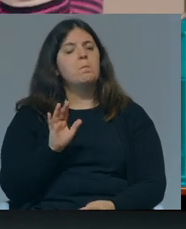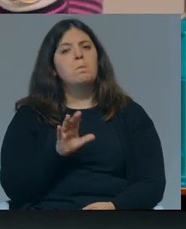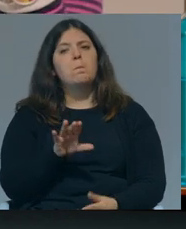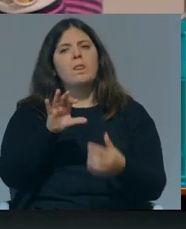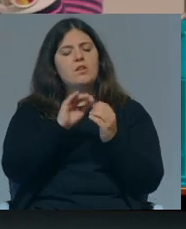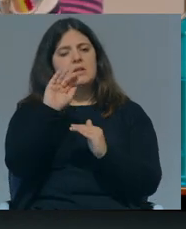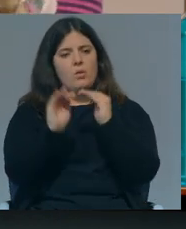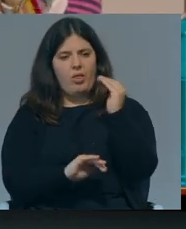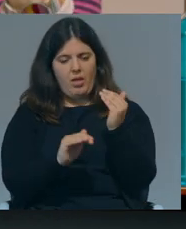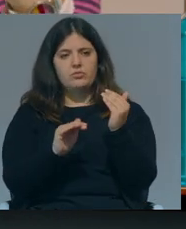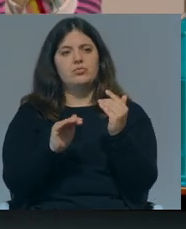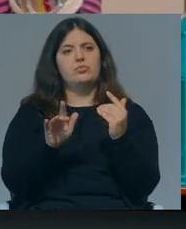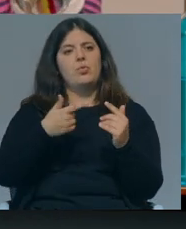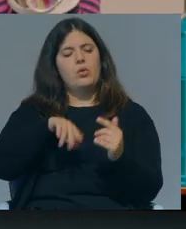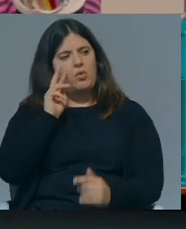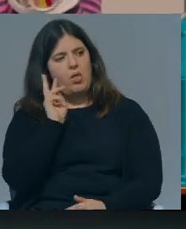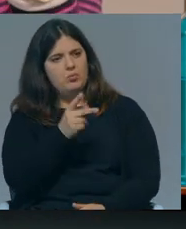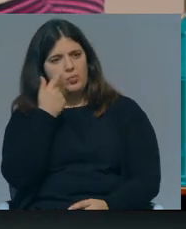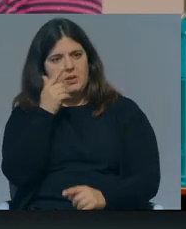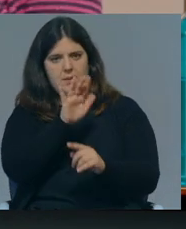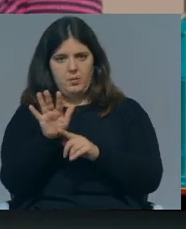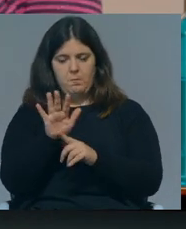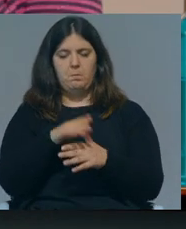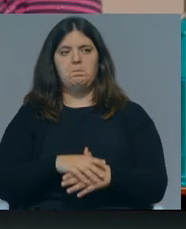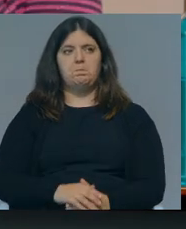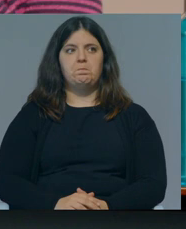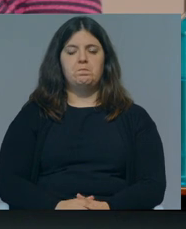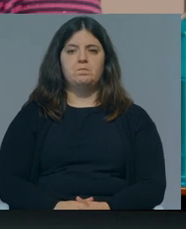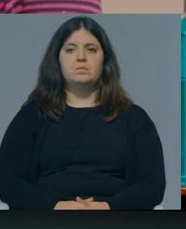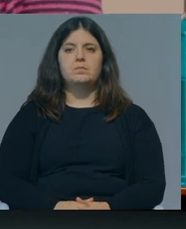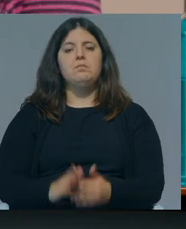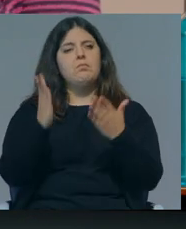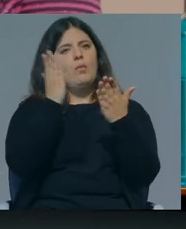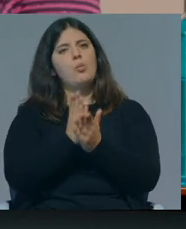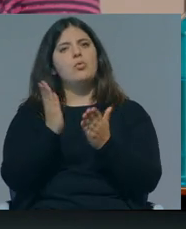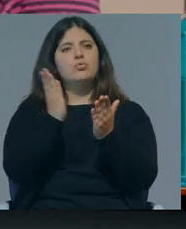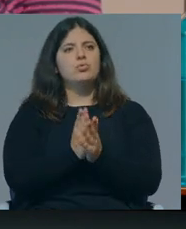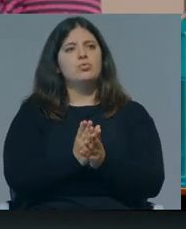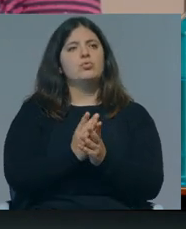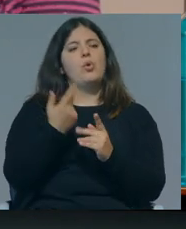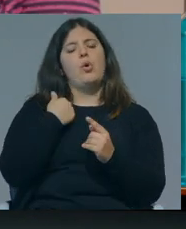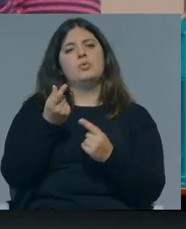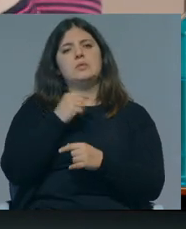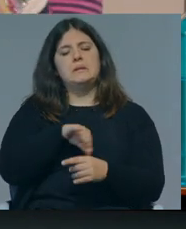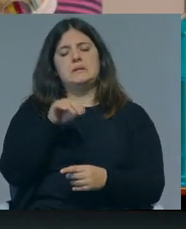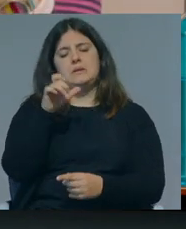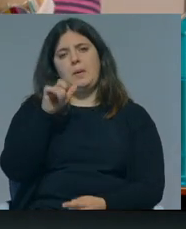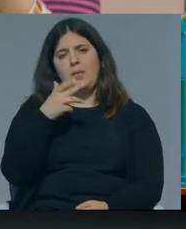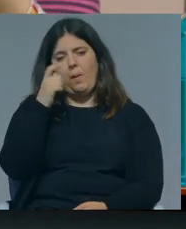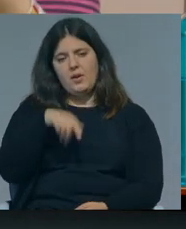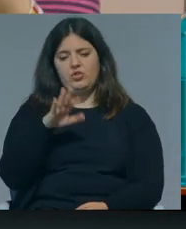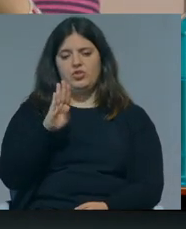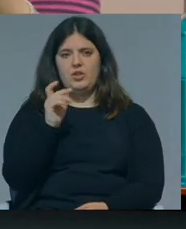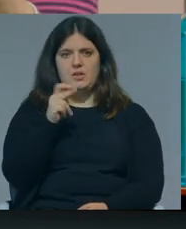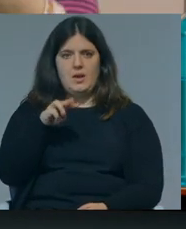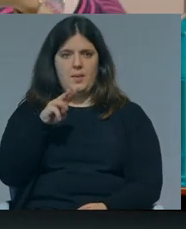estas desigualdades, quando nós olhamos, por exemplo, para os estudos do Capital Humano, do James Heckman, e